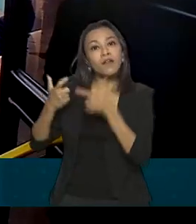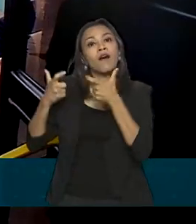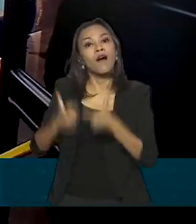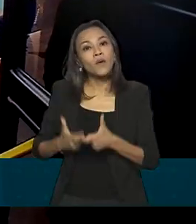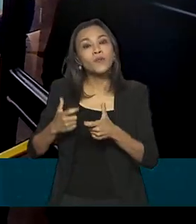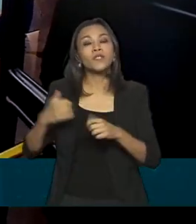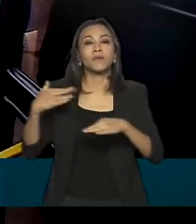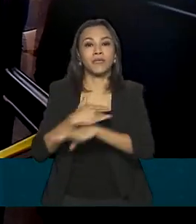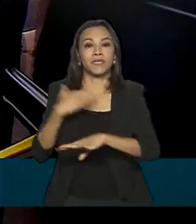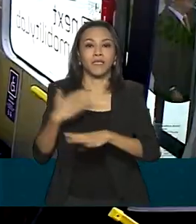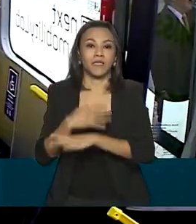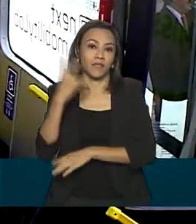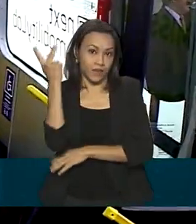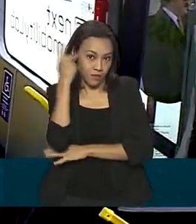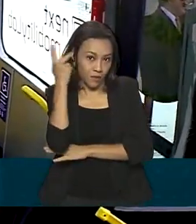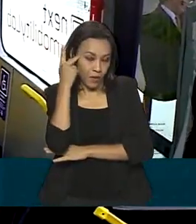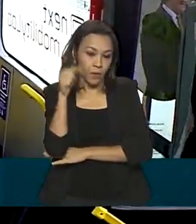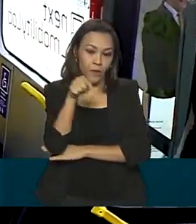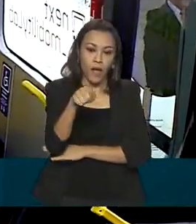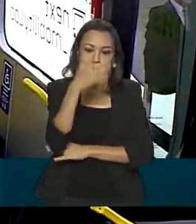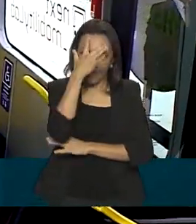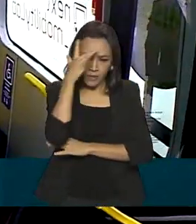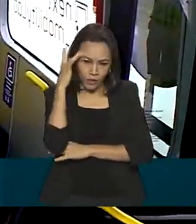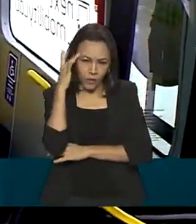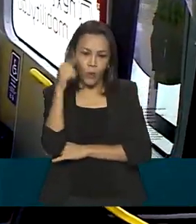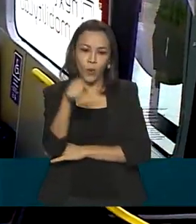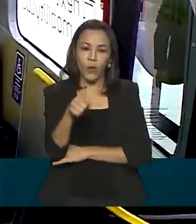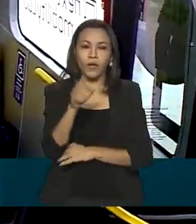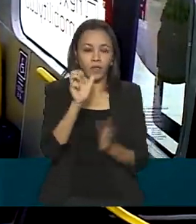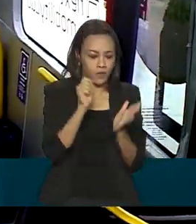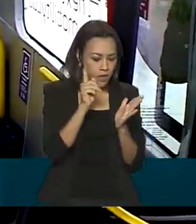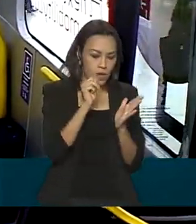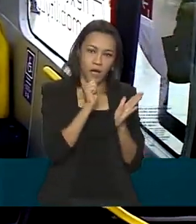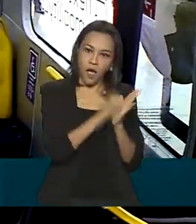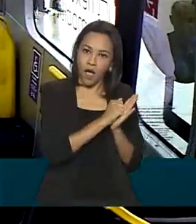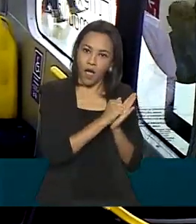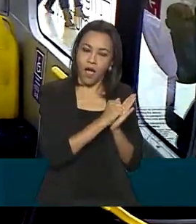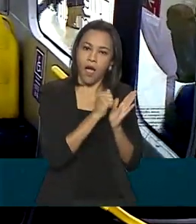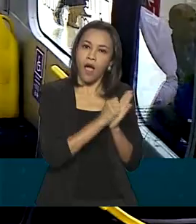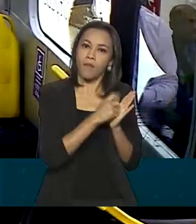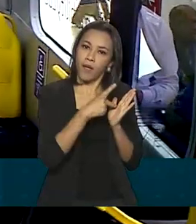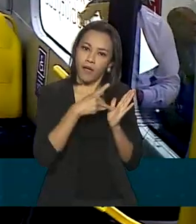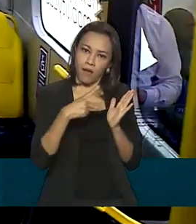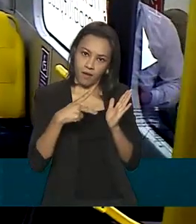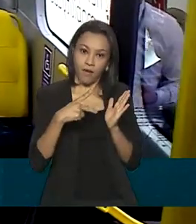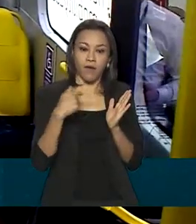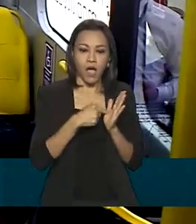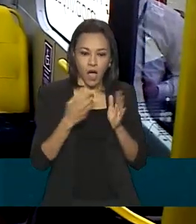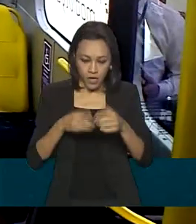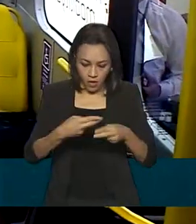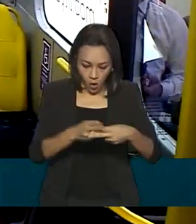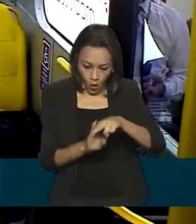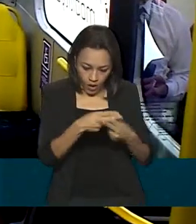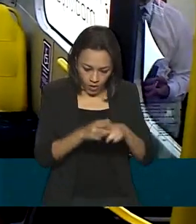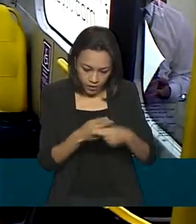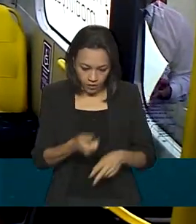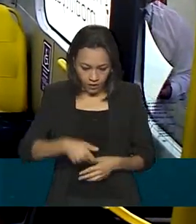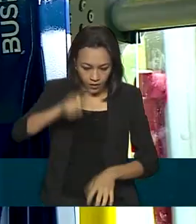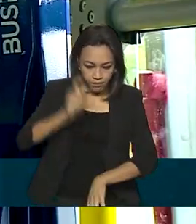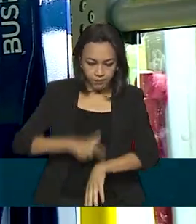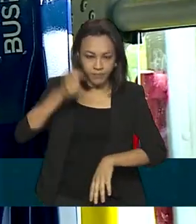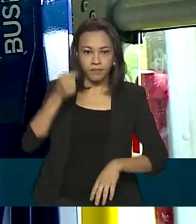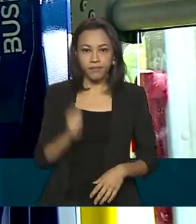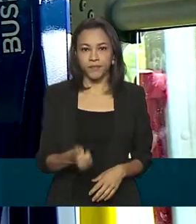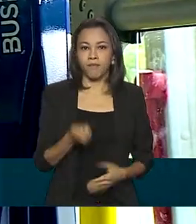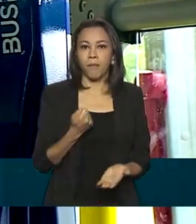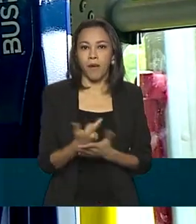em São Paulo. Funciona assim, o passageiro instala um app no celular, se cadastra e na hora de passar na roleta, o pagamento é automático.